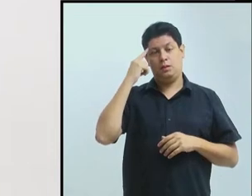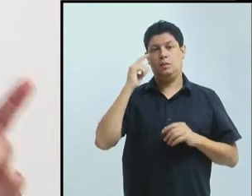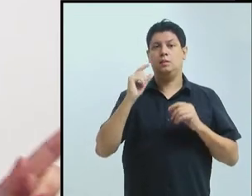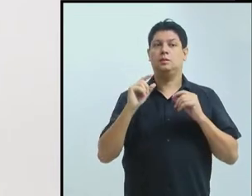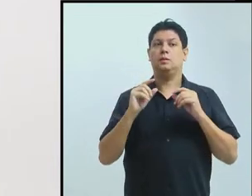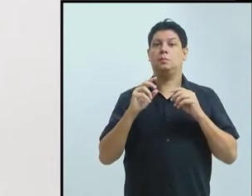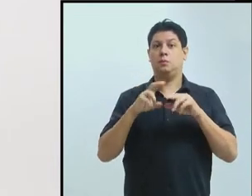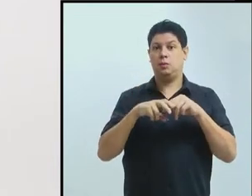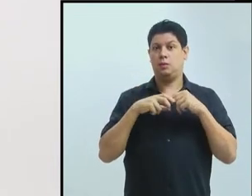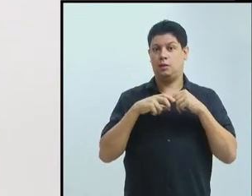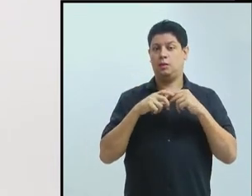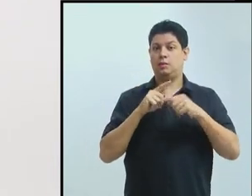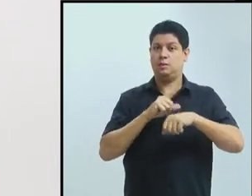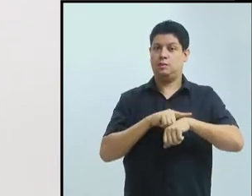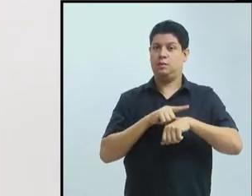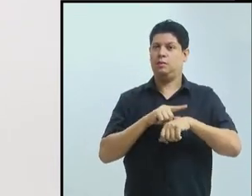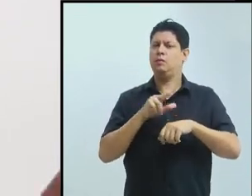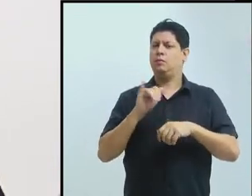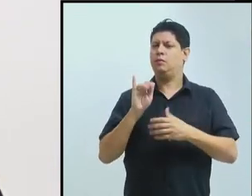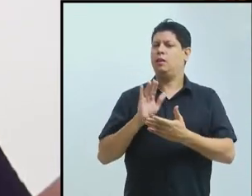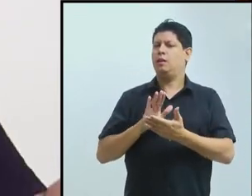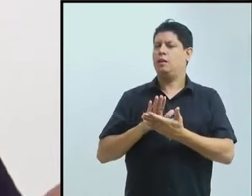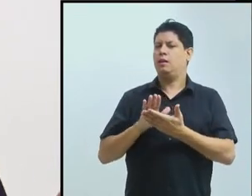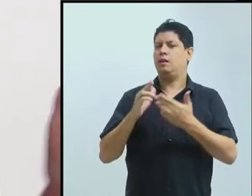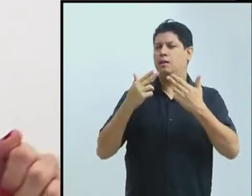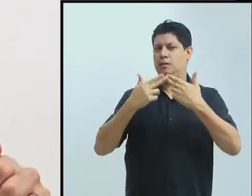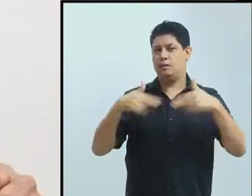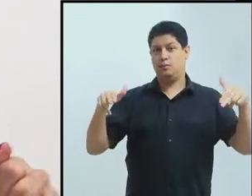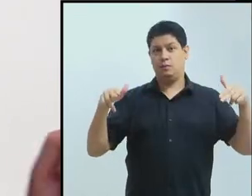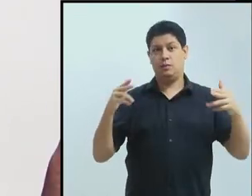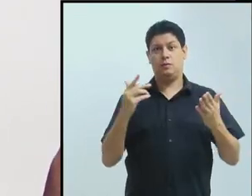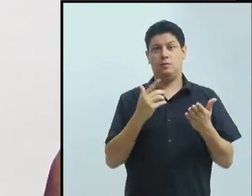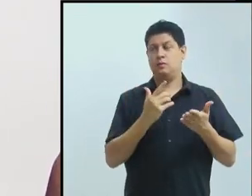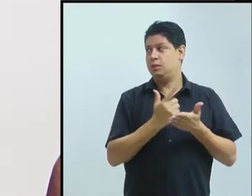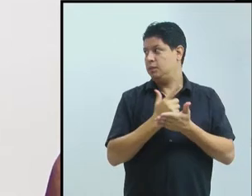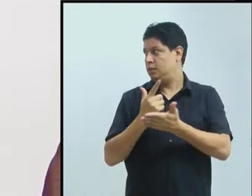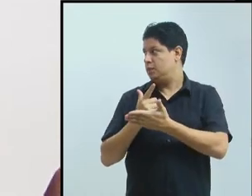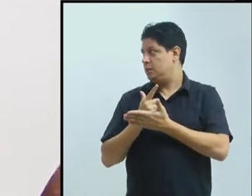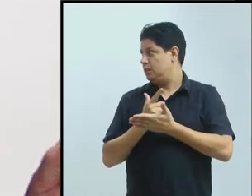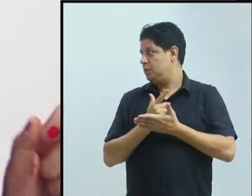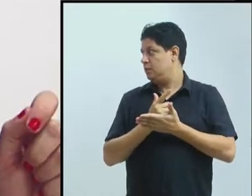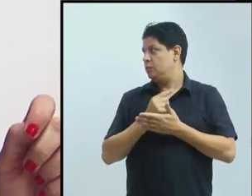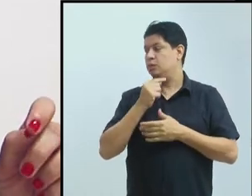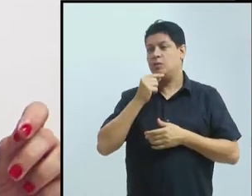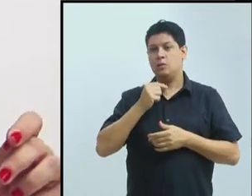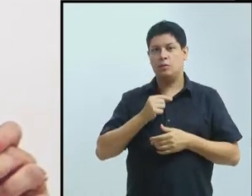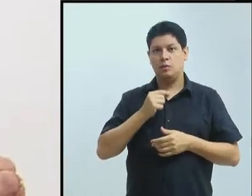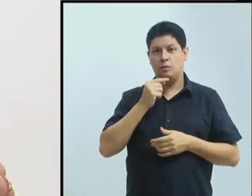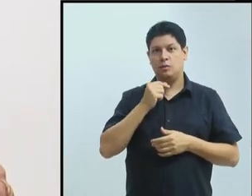do... Tem um lançamento, seis e meia, lançamento justamente do Thomas. Não é isso, Thomas?